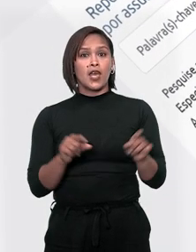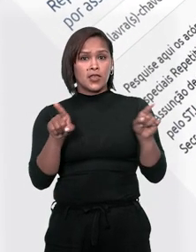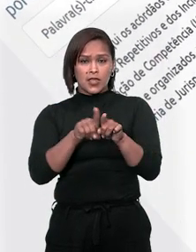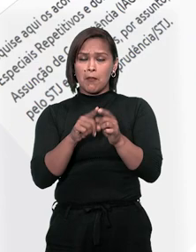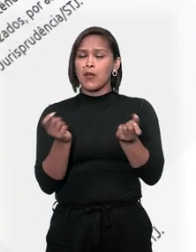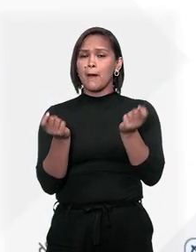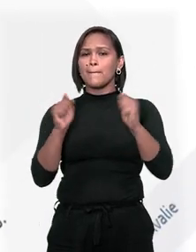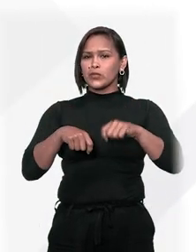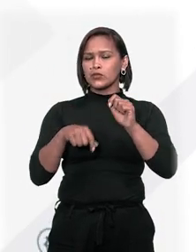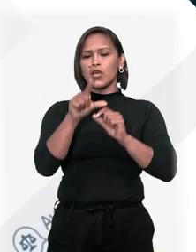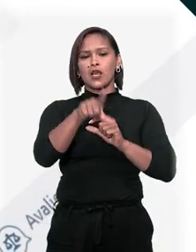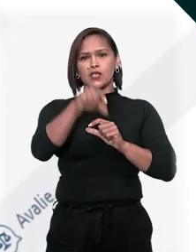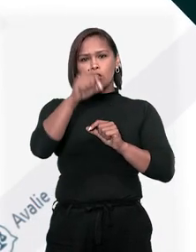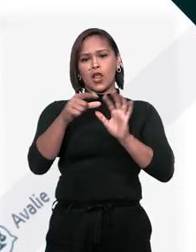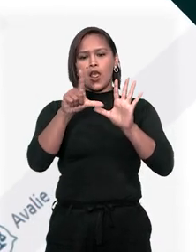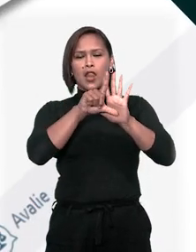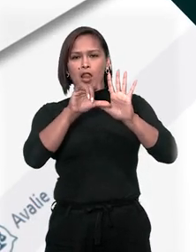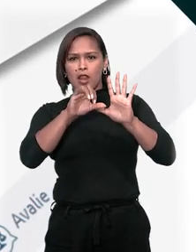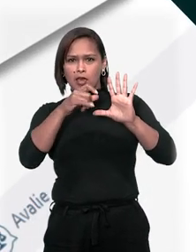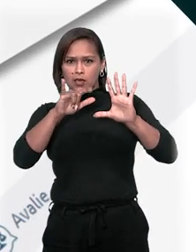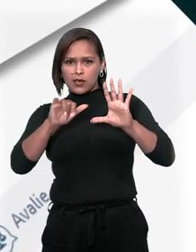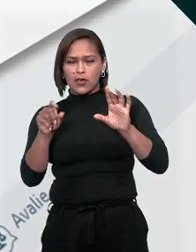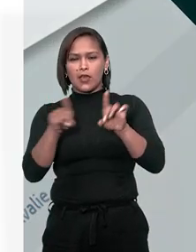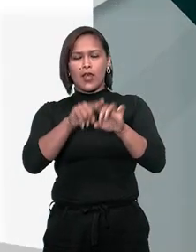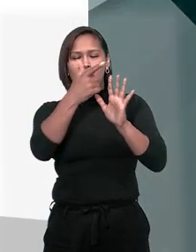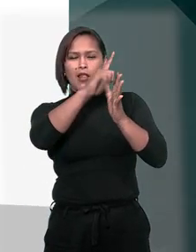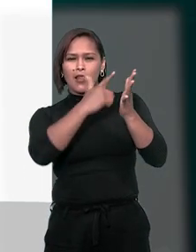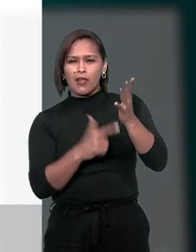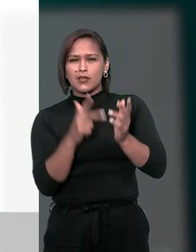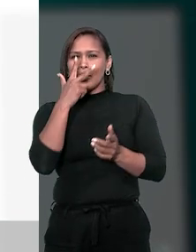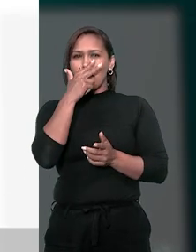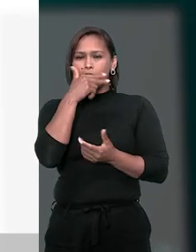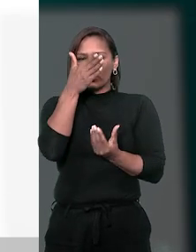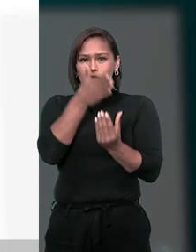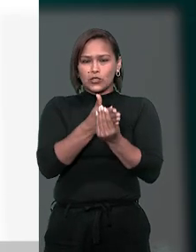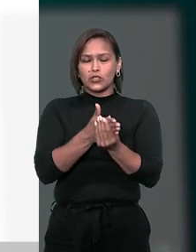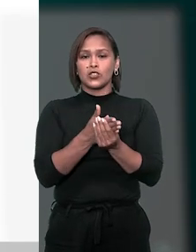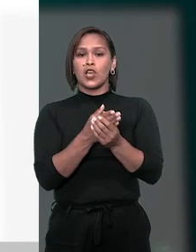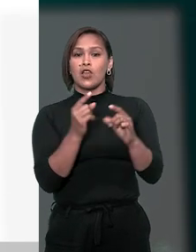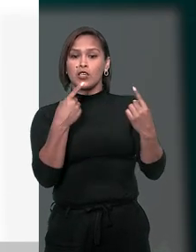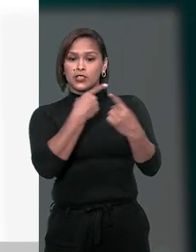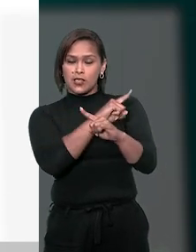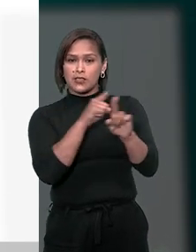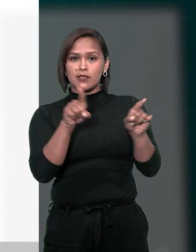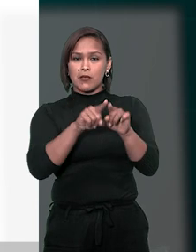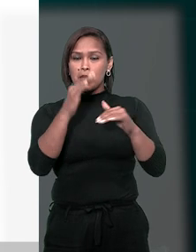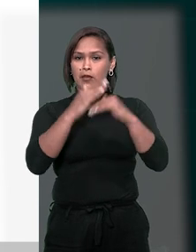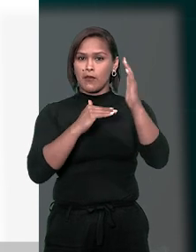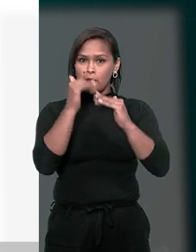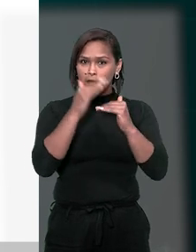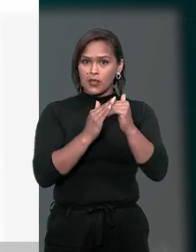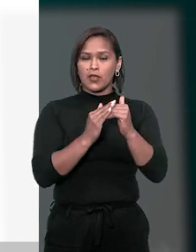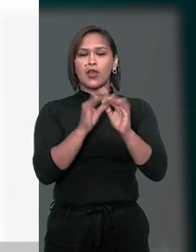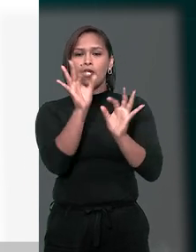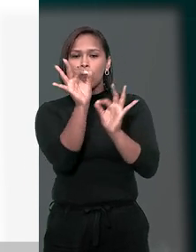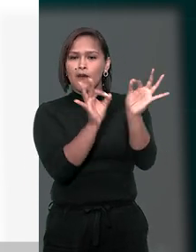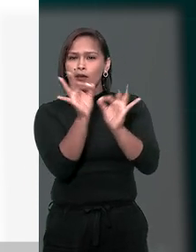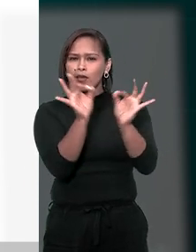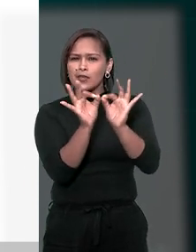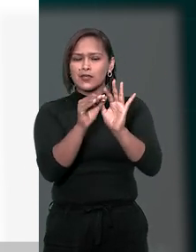Também é possível, selecionando este link, obter a lista dos repetitivos e incidentes de assunção de competência